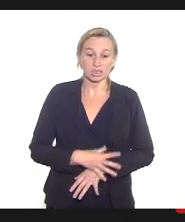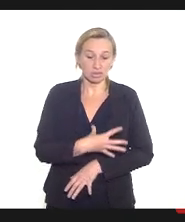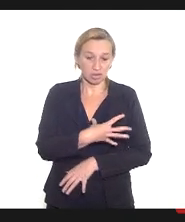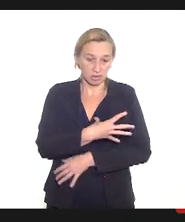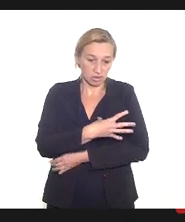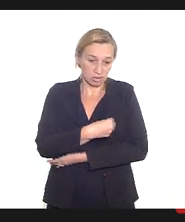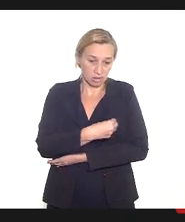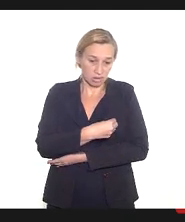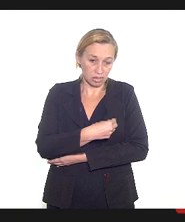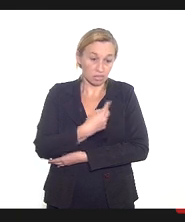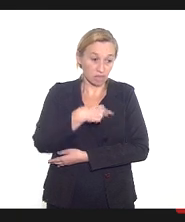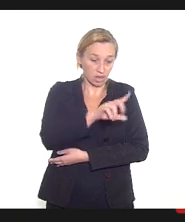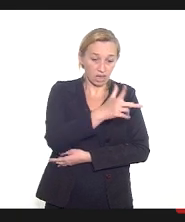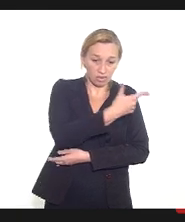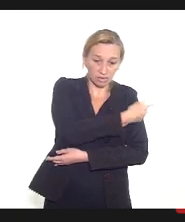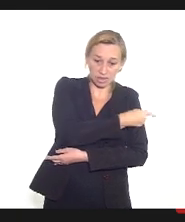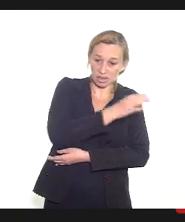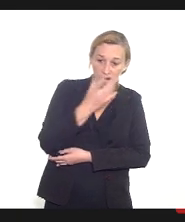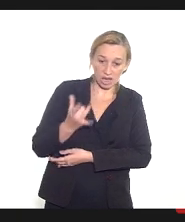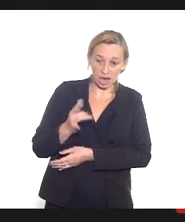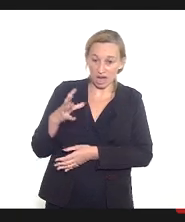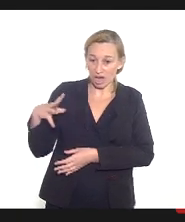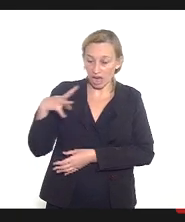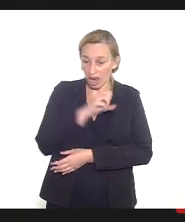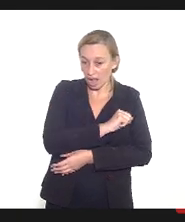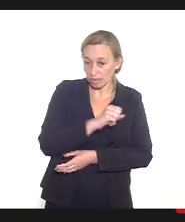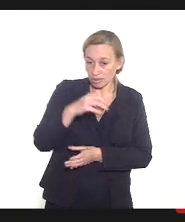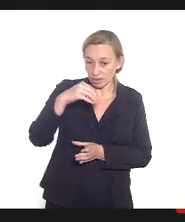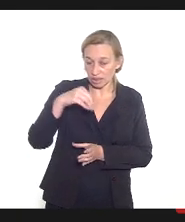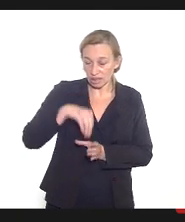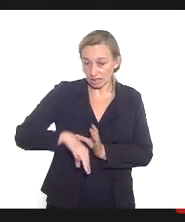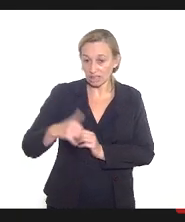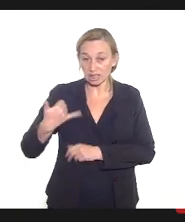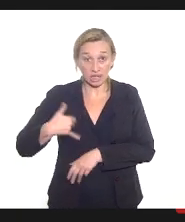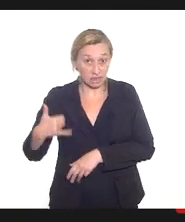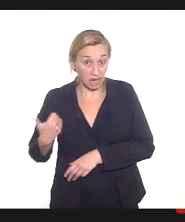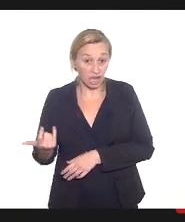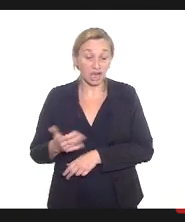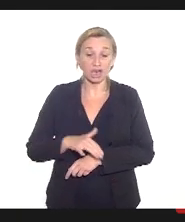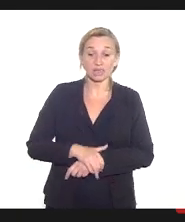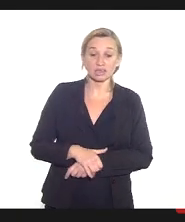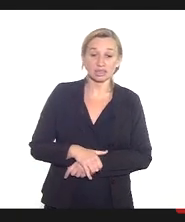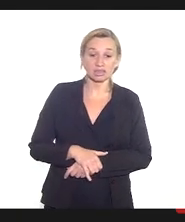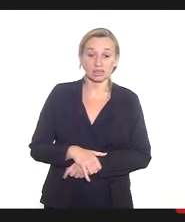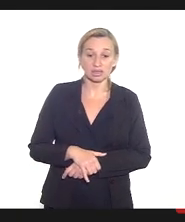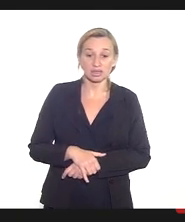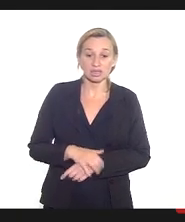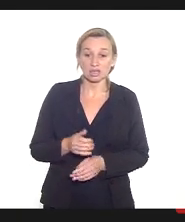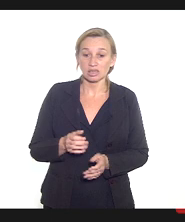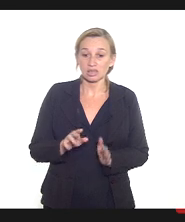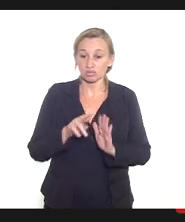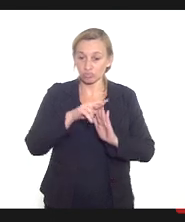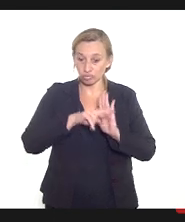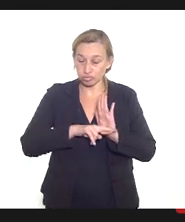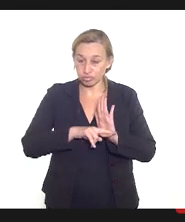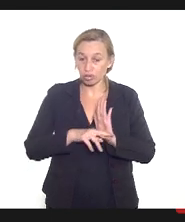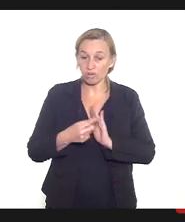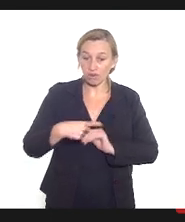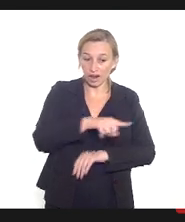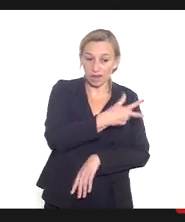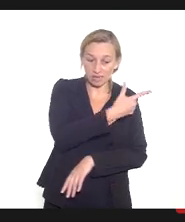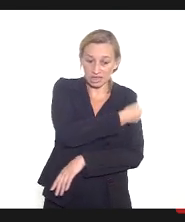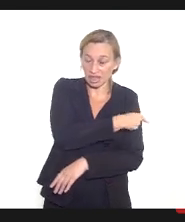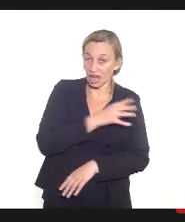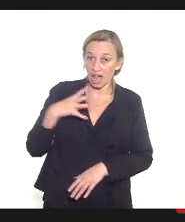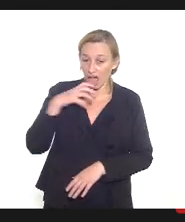chega lá no local está dentro da idade está dentro das exigências vai lá e vai se